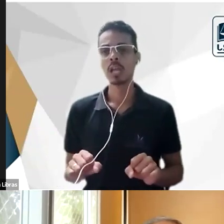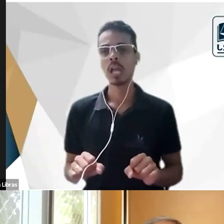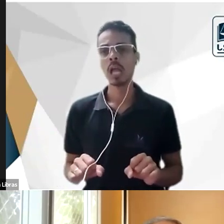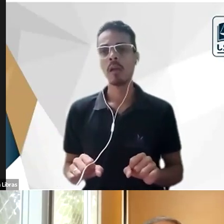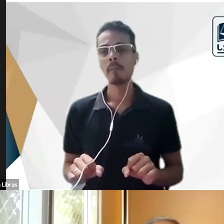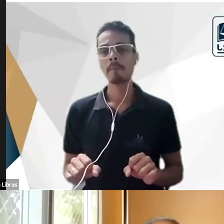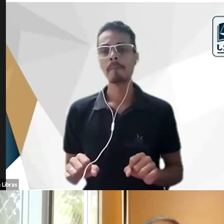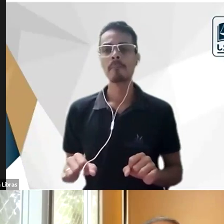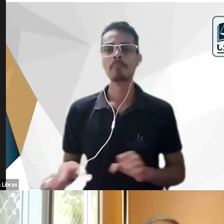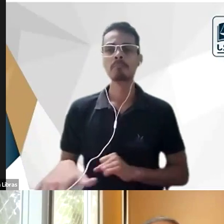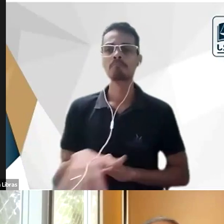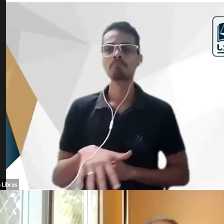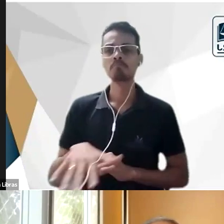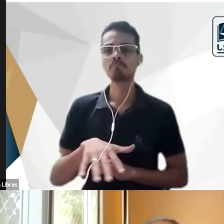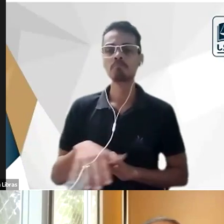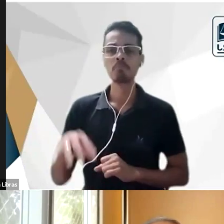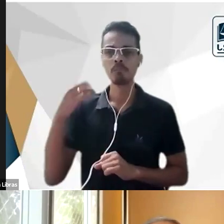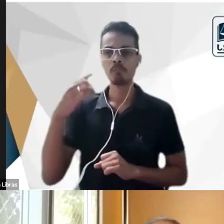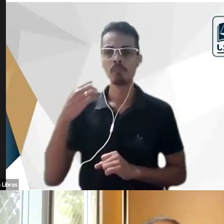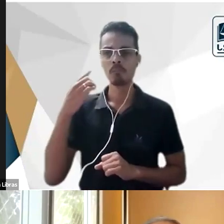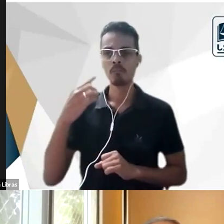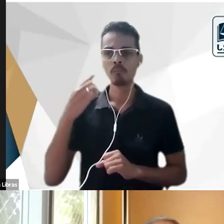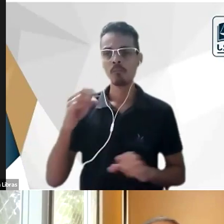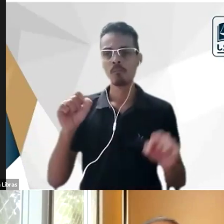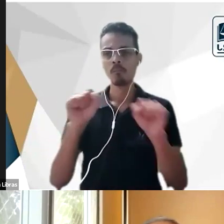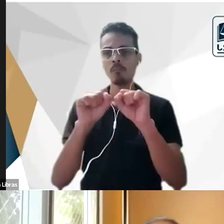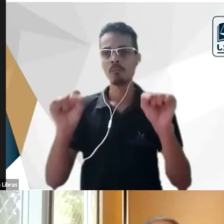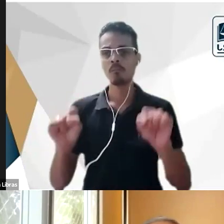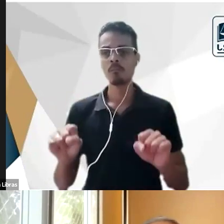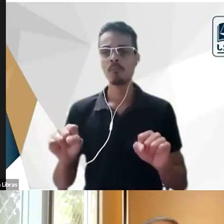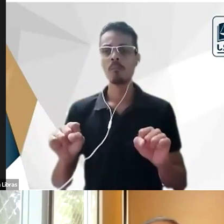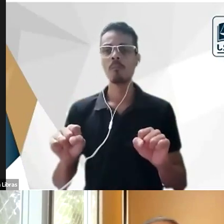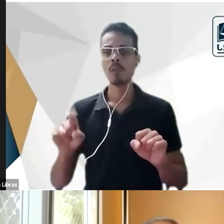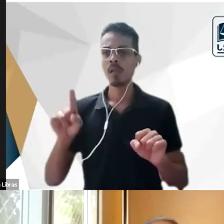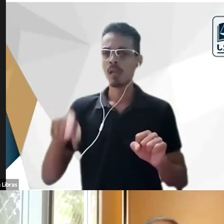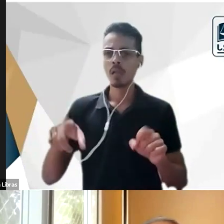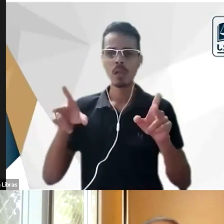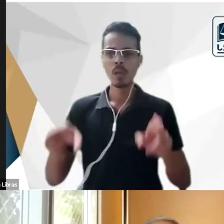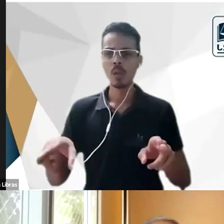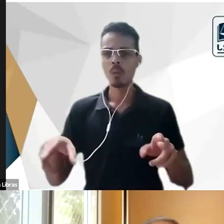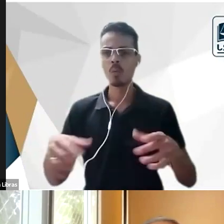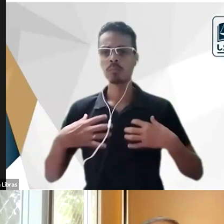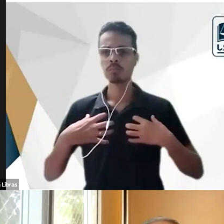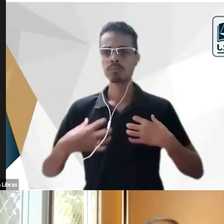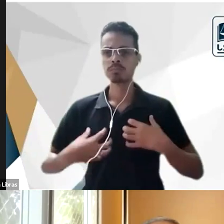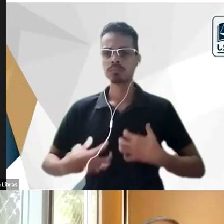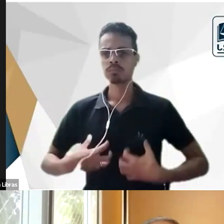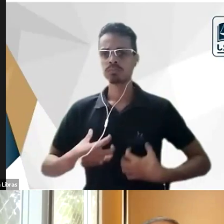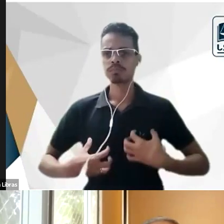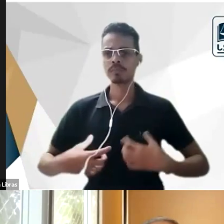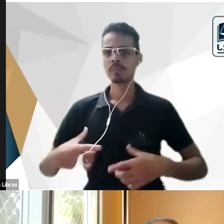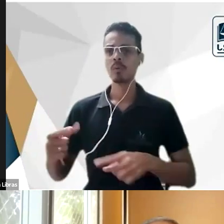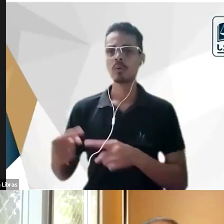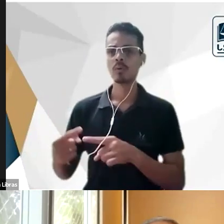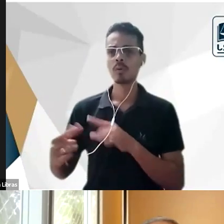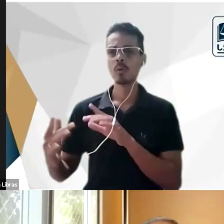direito enquanto sistema ele se comporta como organismo e se relaciona com o ambiente e que